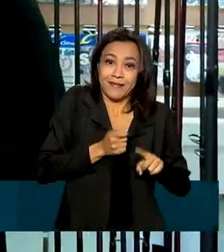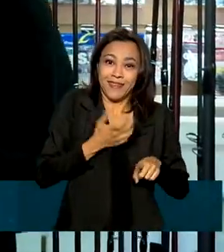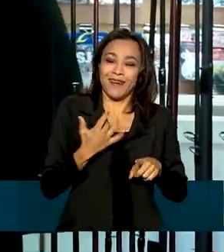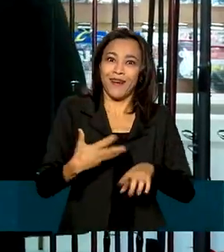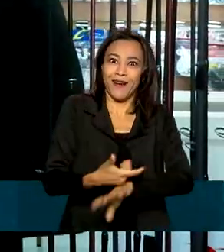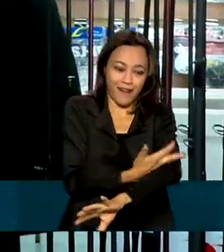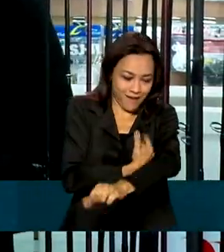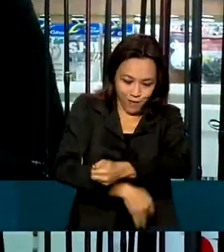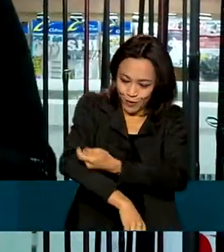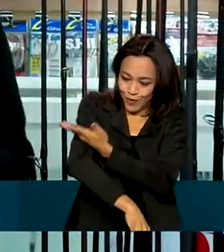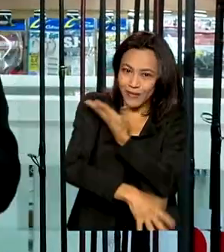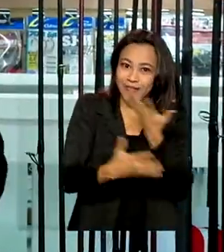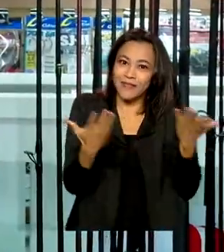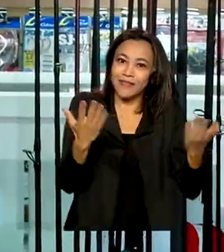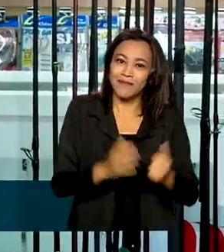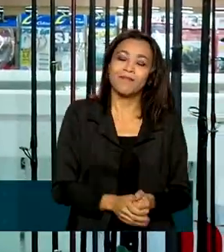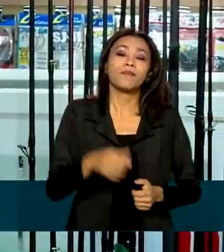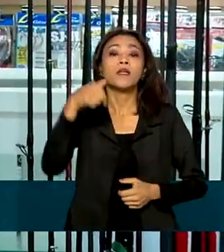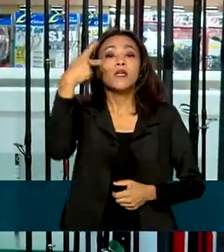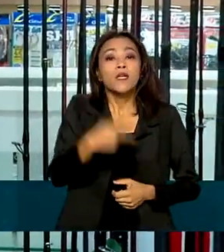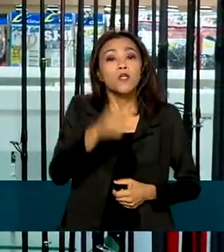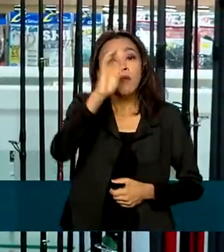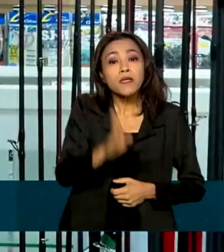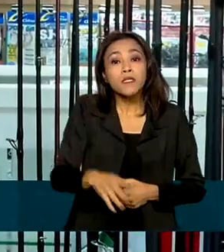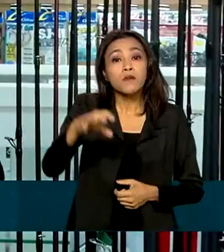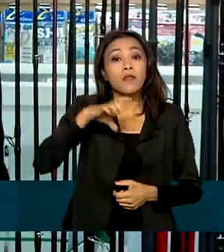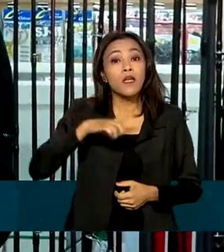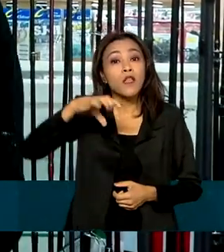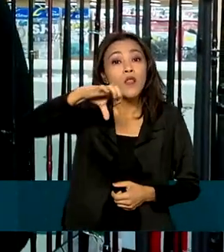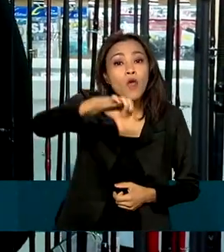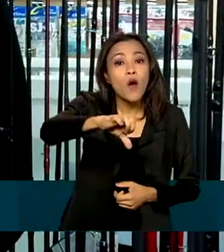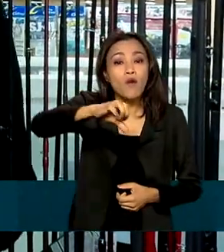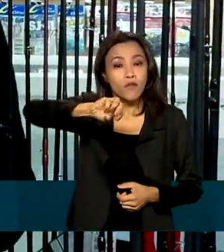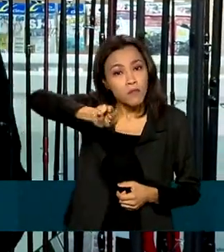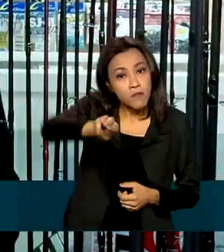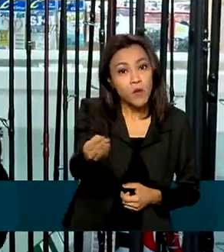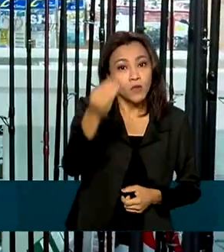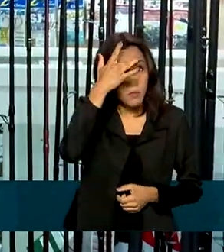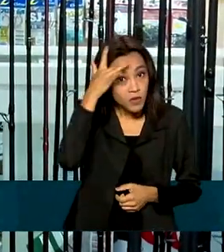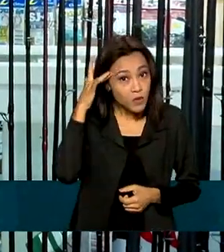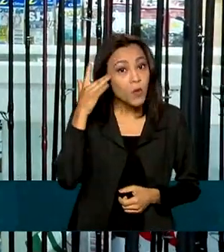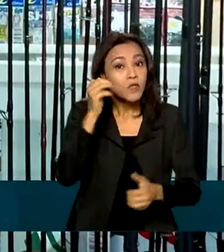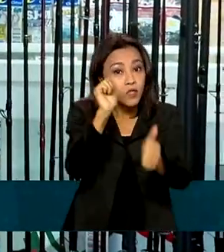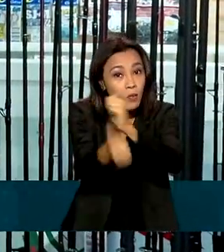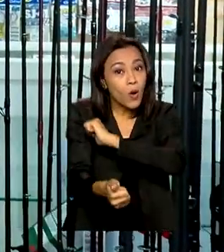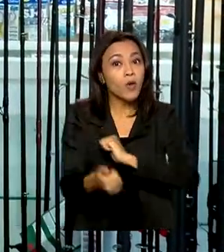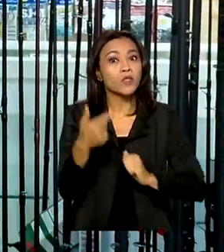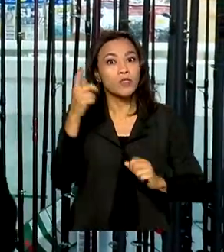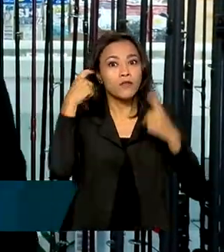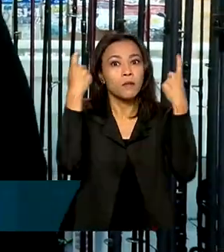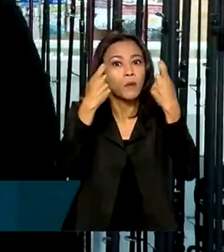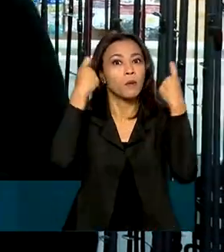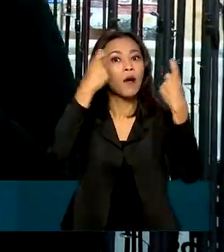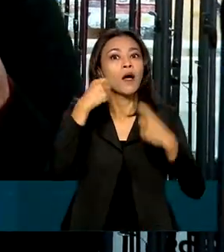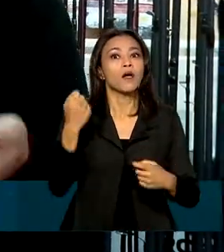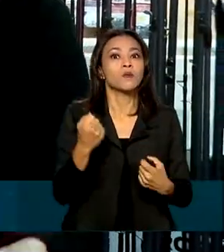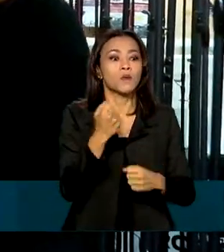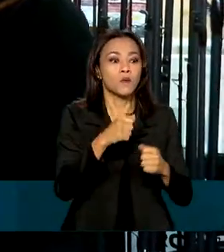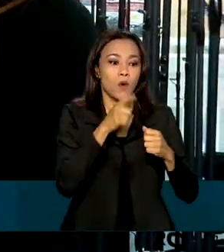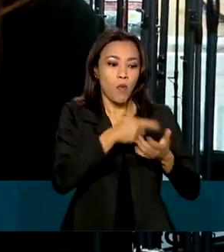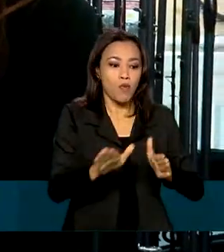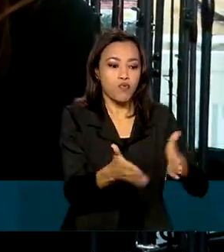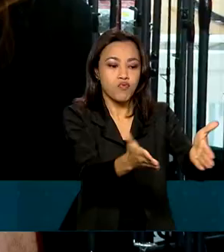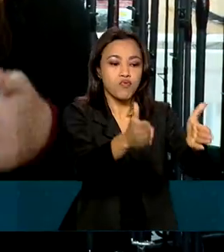O Brasil tem hoje mais de 9 milhões de pescadores esportivos preocupados com a preservação do meio ambiente. O